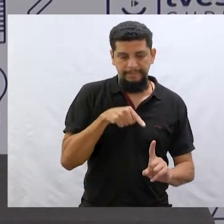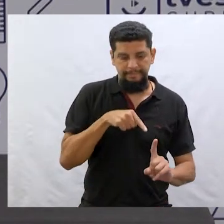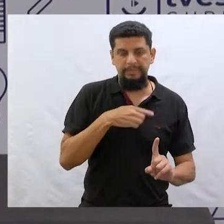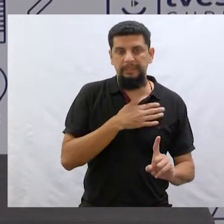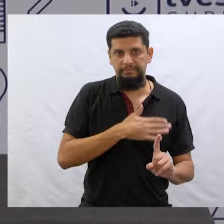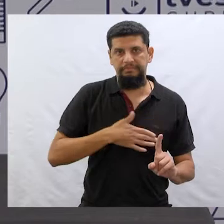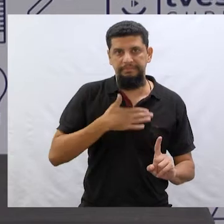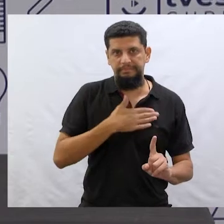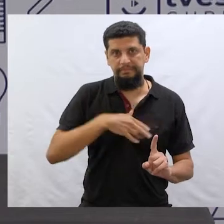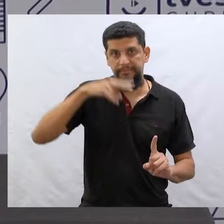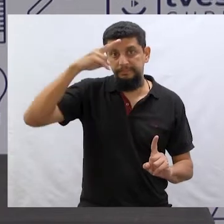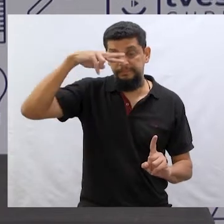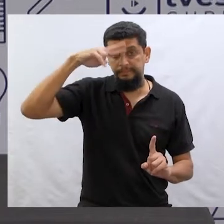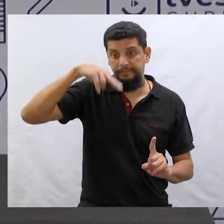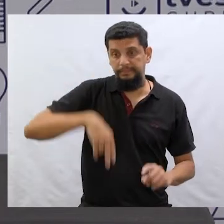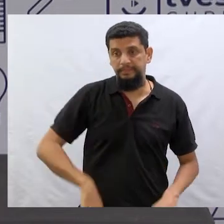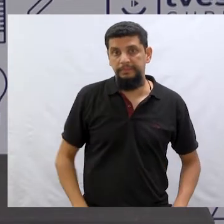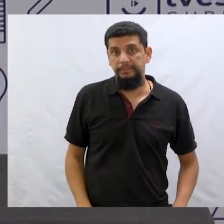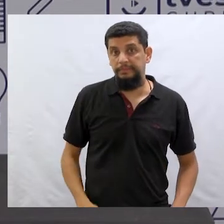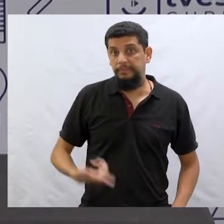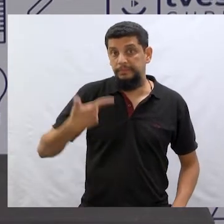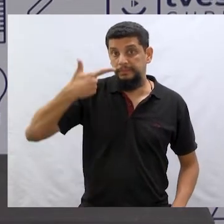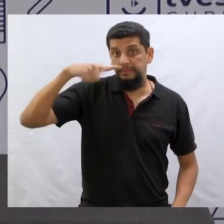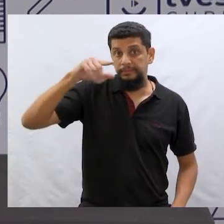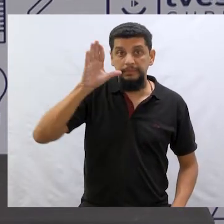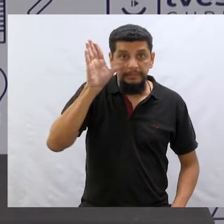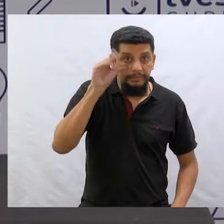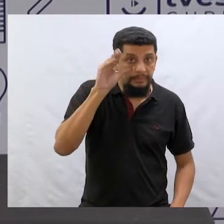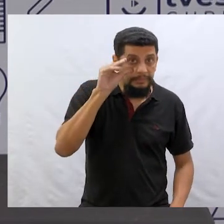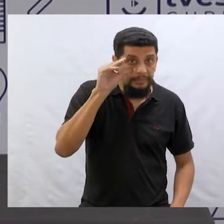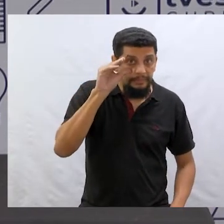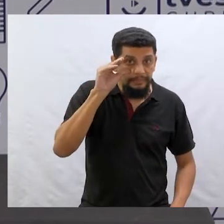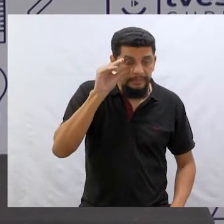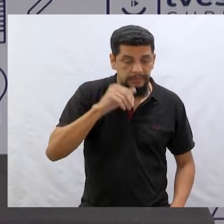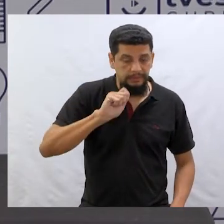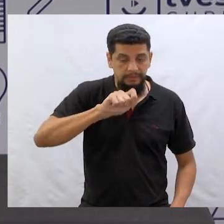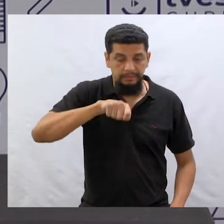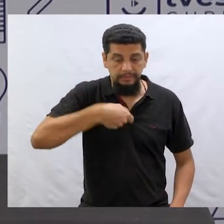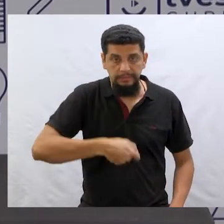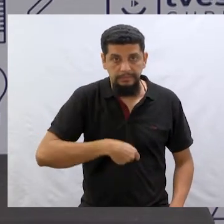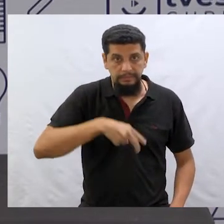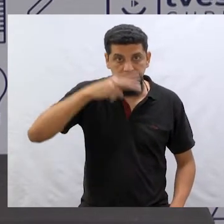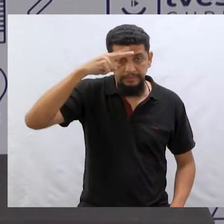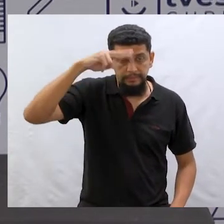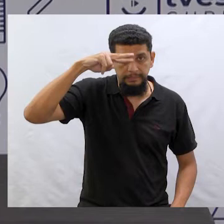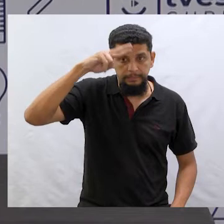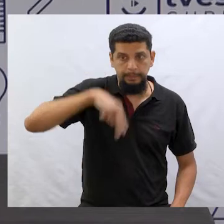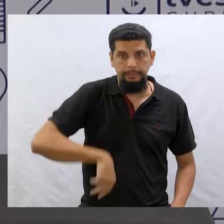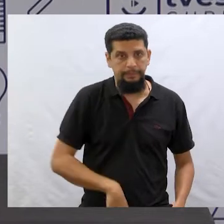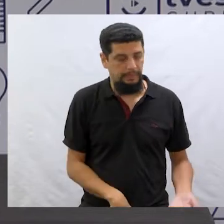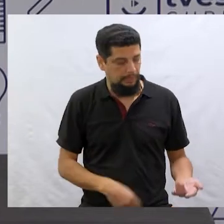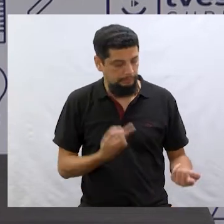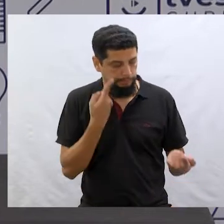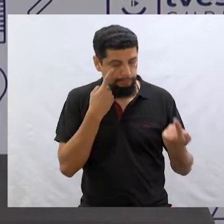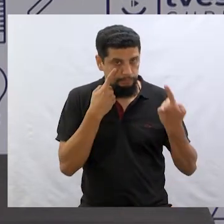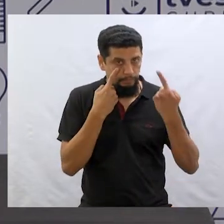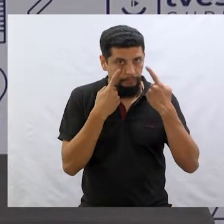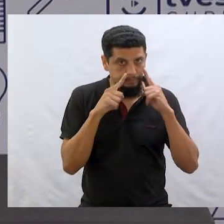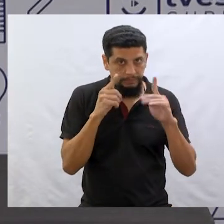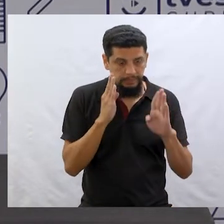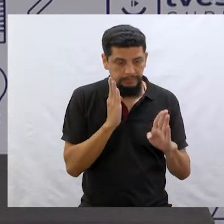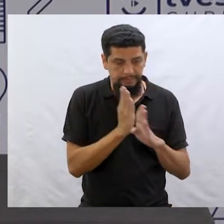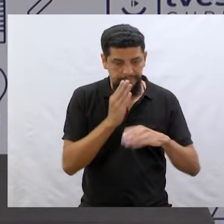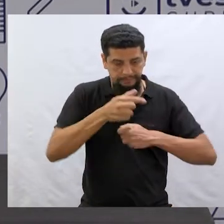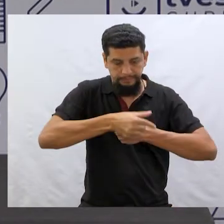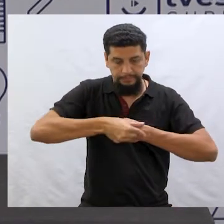fosse gostar. Outra curiosidade a respeito dessa história, que é bem interessante, foi muito bem explorada também